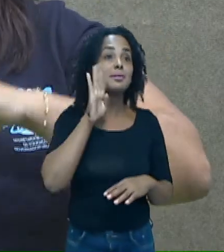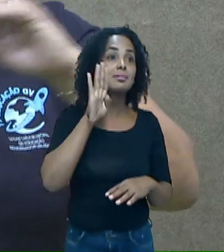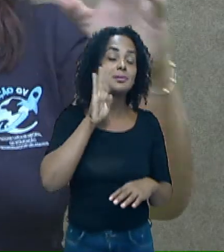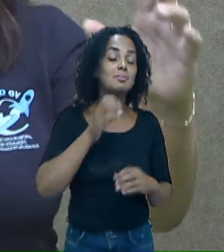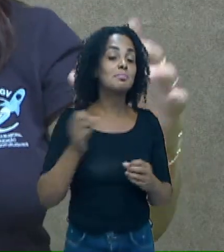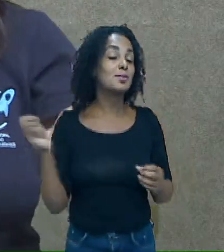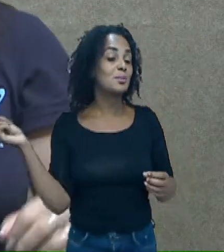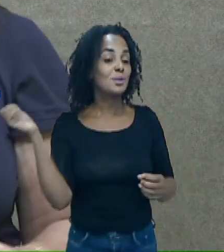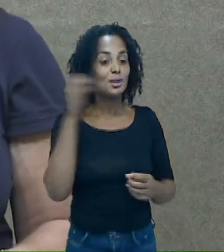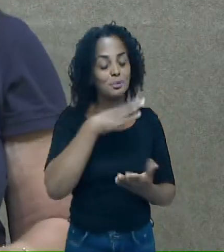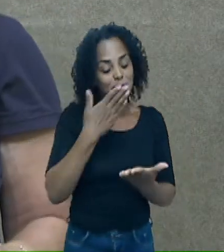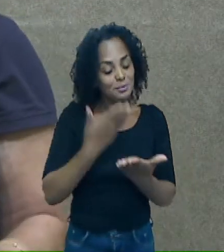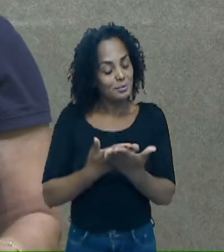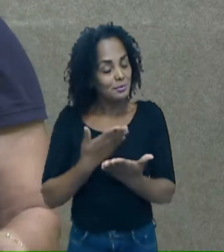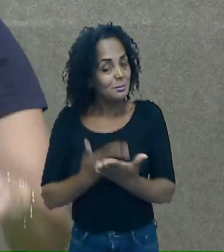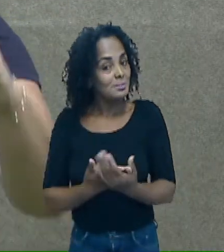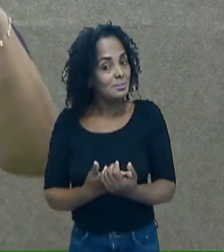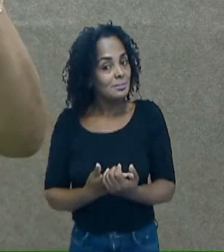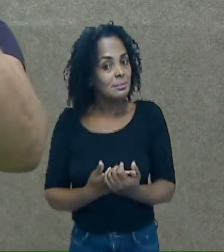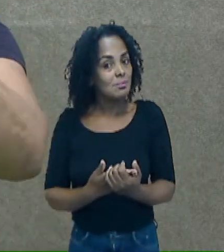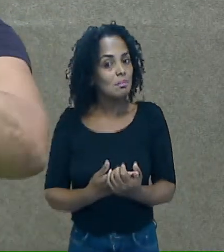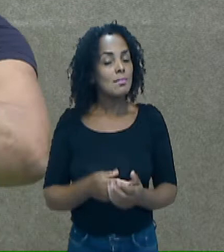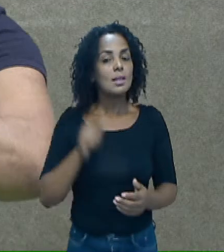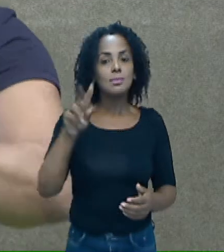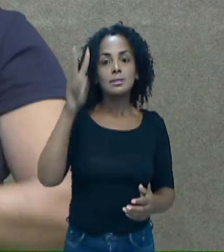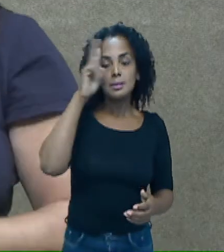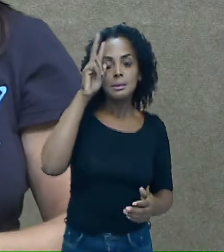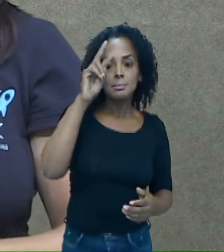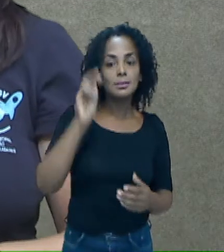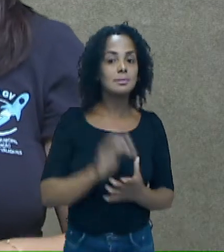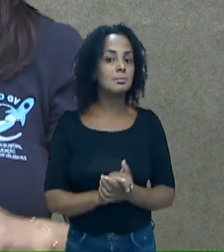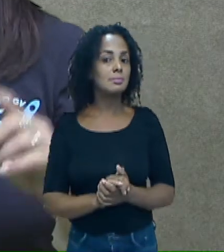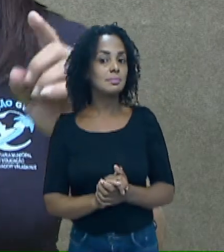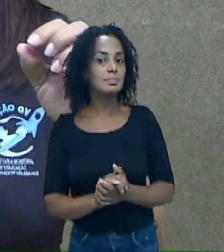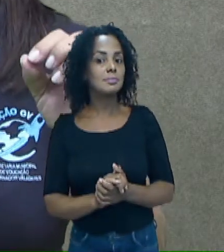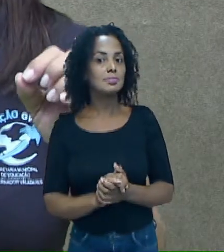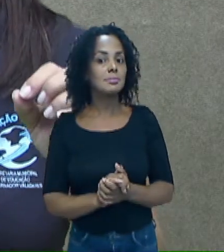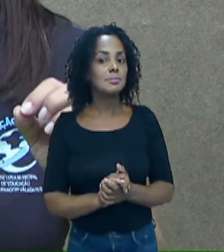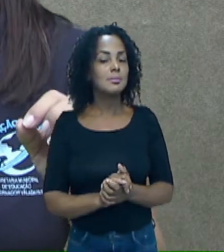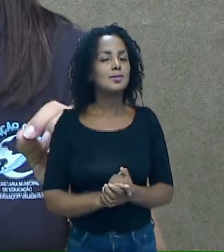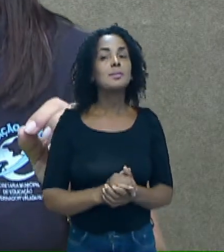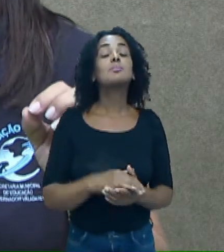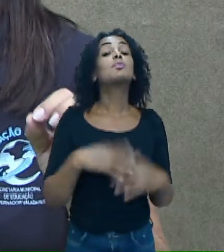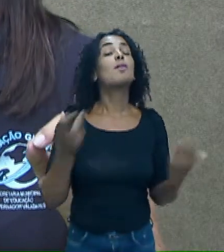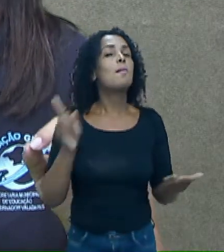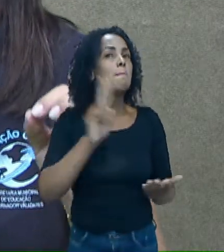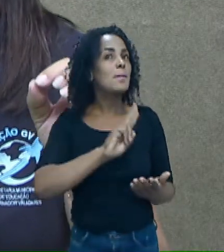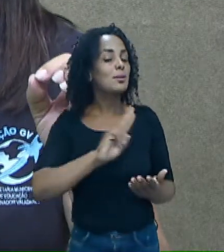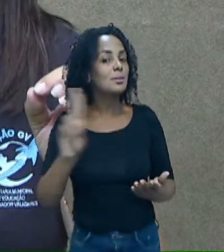novos estudos, é mesmo? E você se lembra de mim? Vamos lembrar o meu nome?